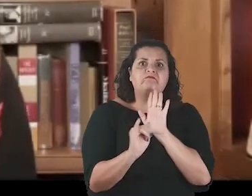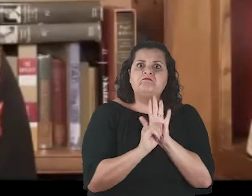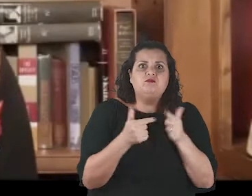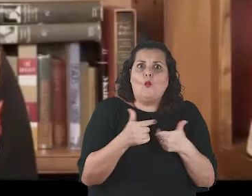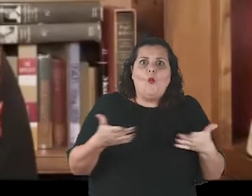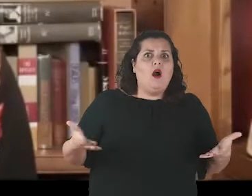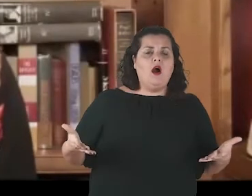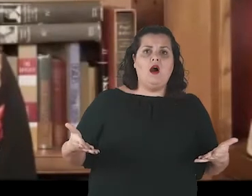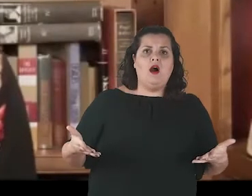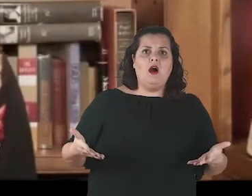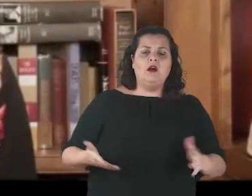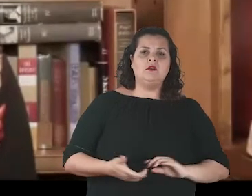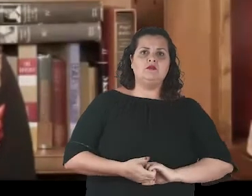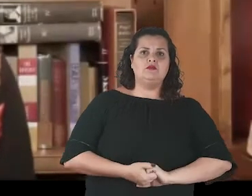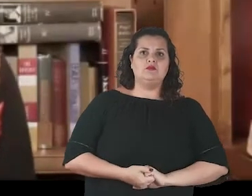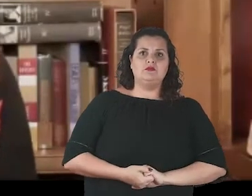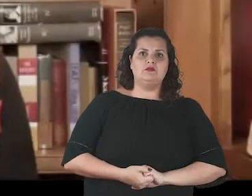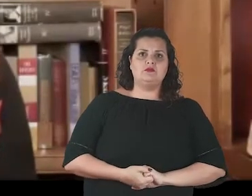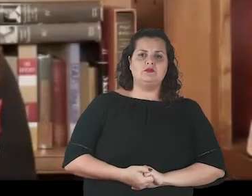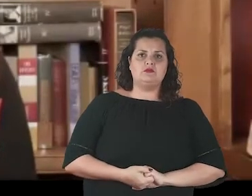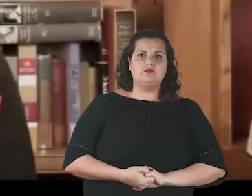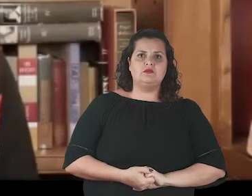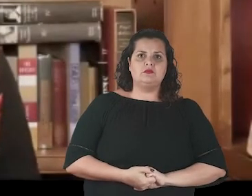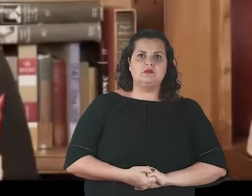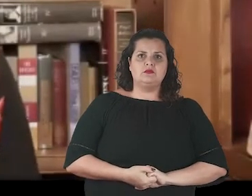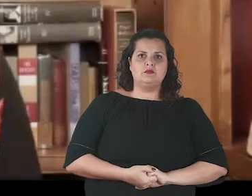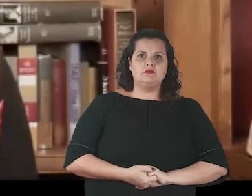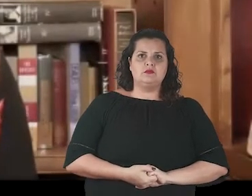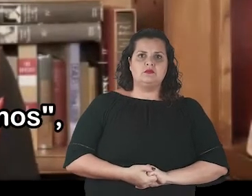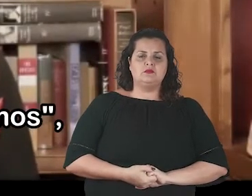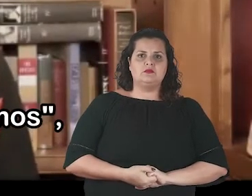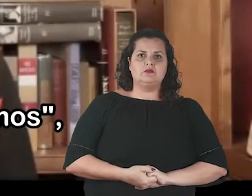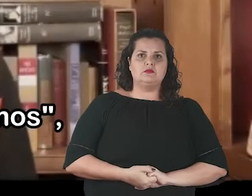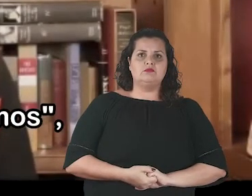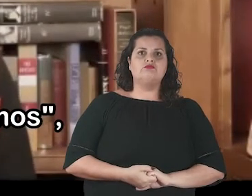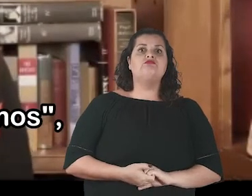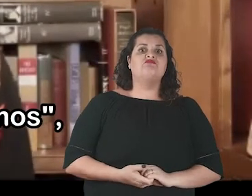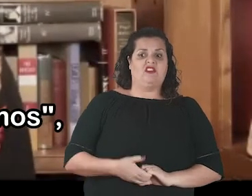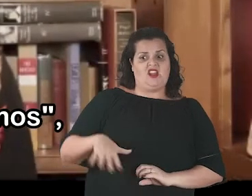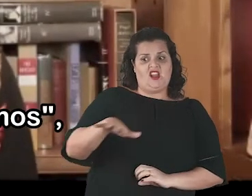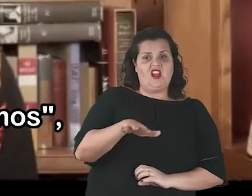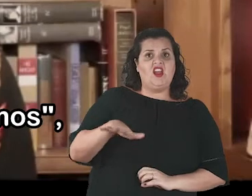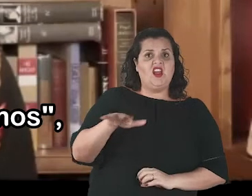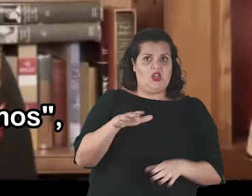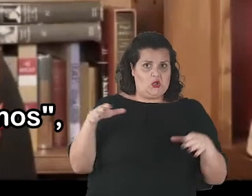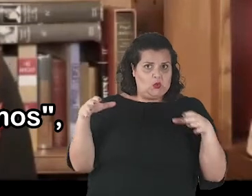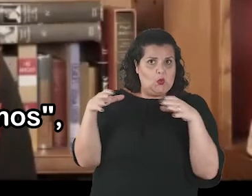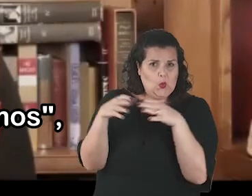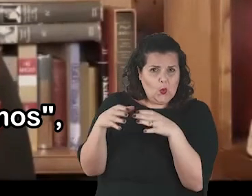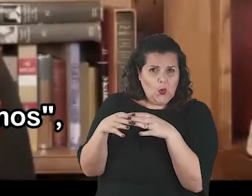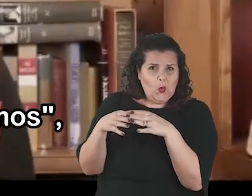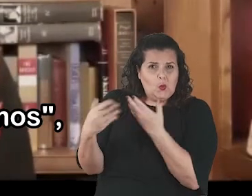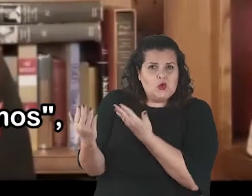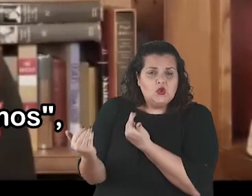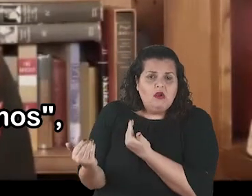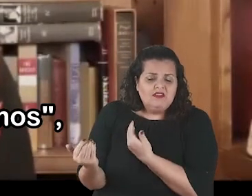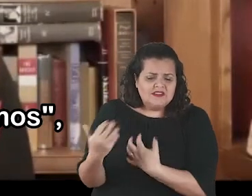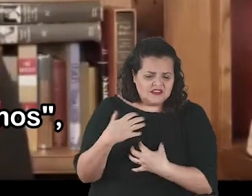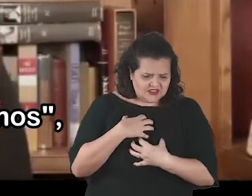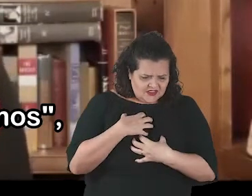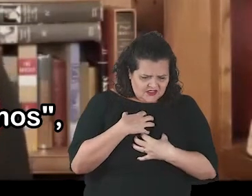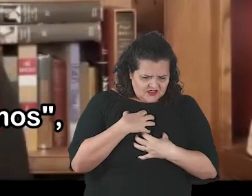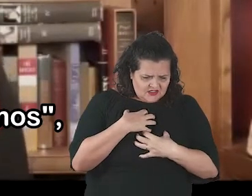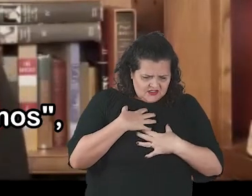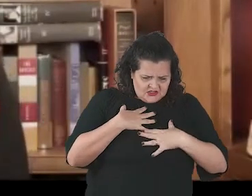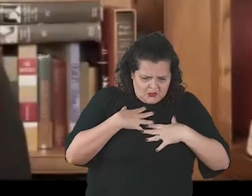Os estudantes sentiam que tinham perdido parte de si mesmos em suas próprias